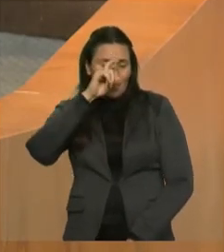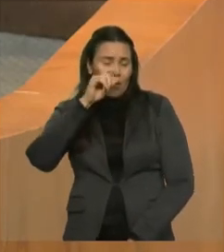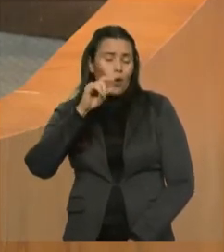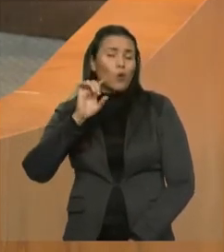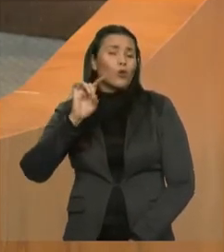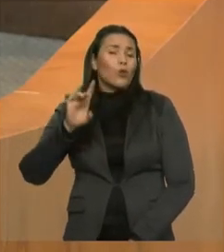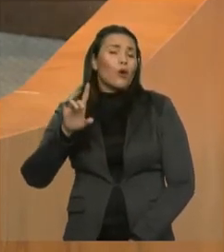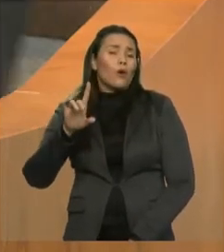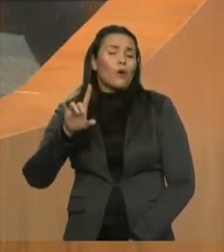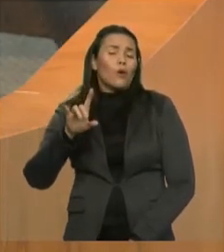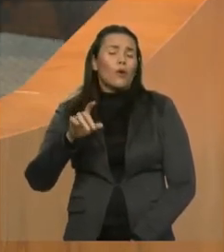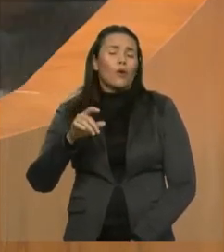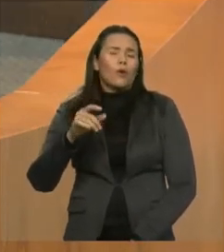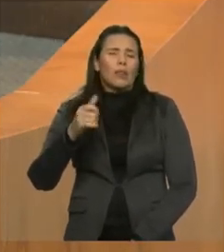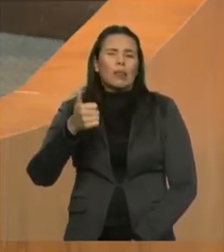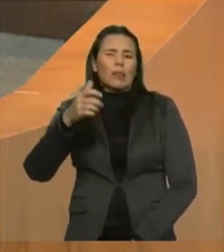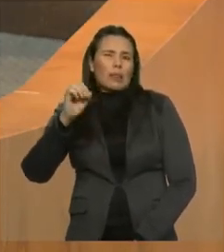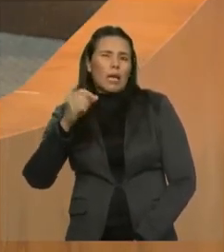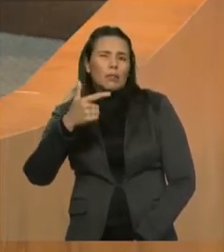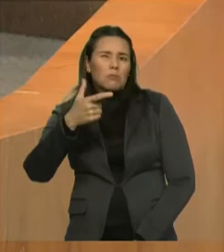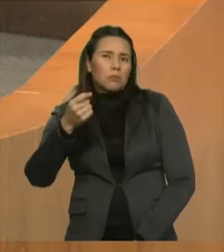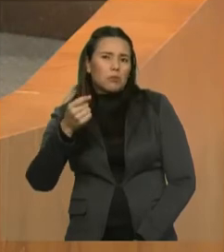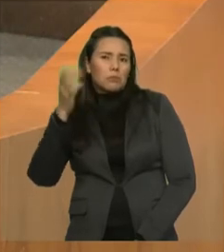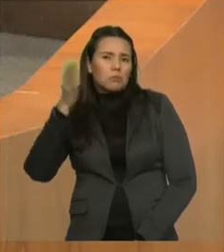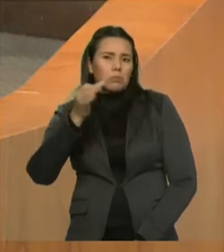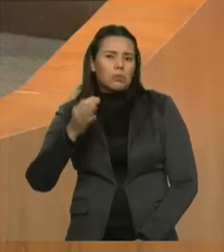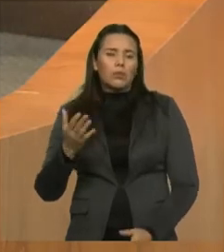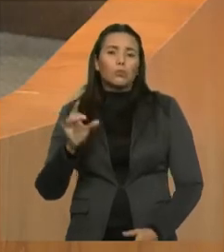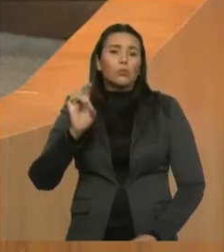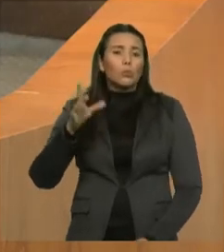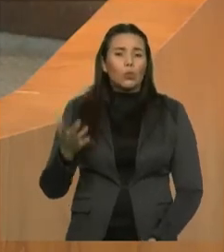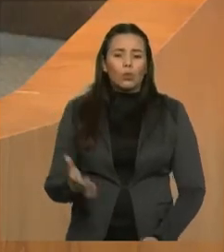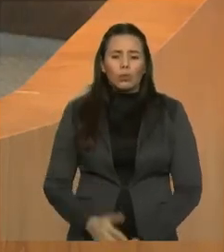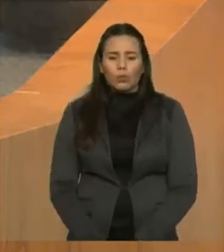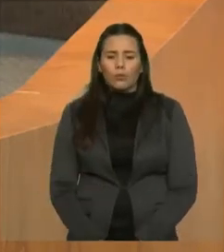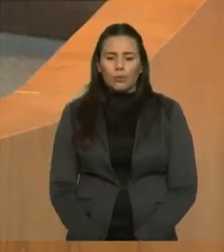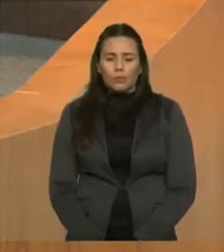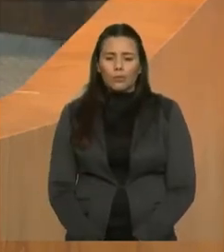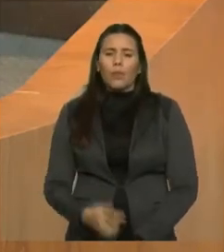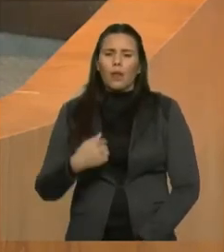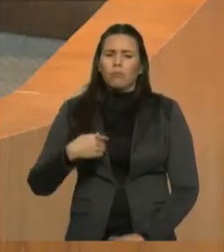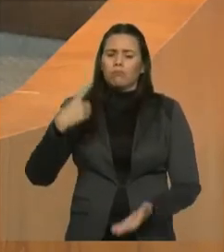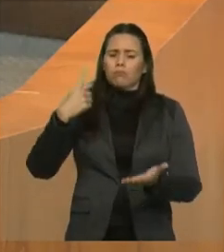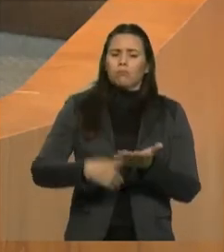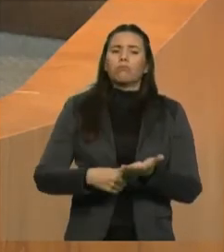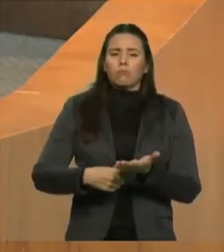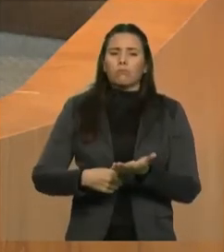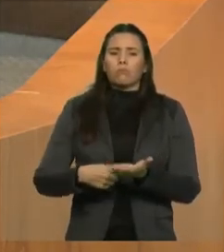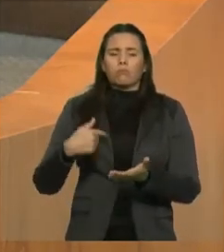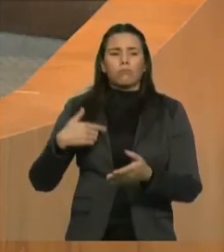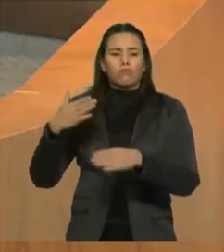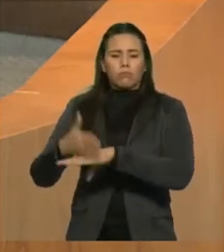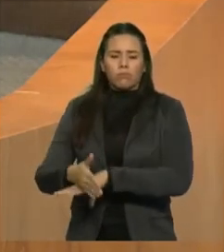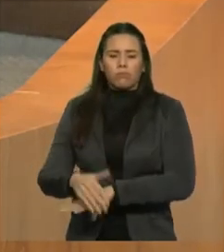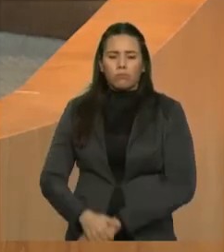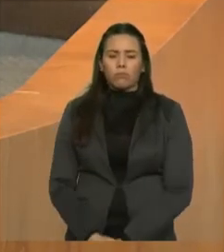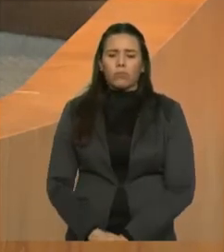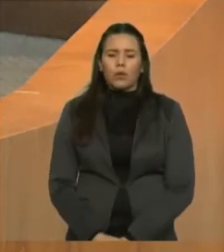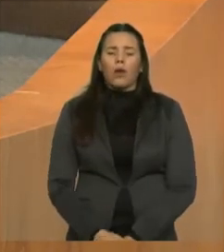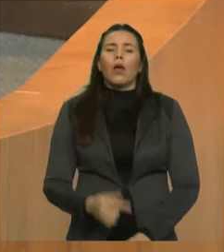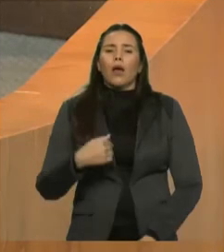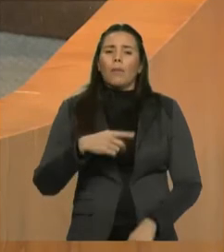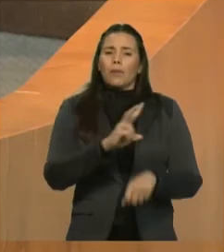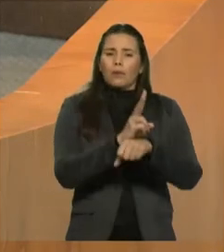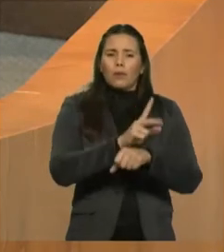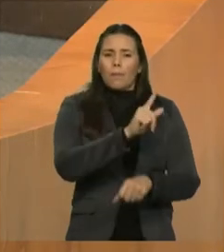Vamos fazer uma visita em loco. Eu já tenho a agendar essa visita. Já mandei o ofício para o Ministério Público, para a Defensoria Pública